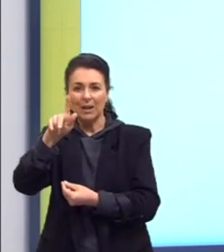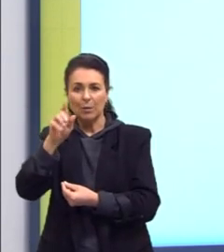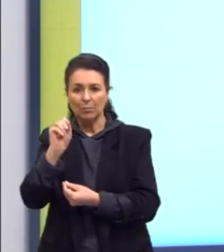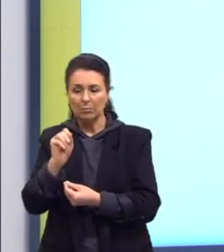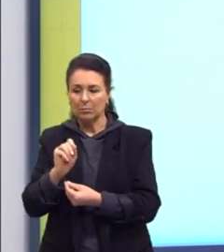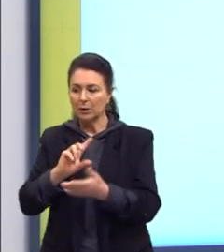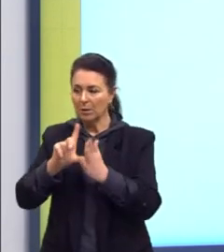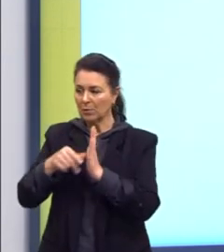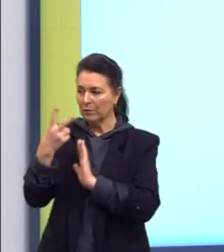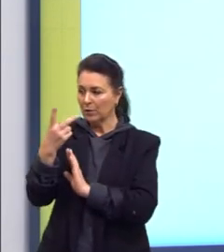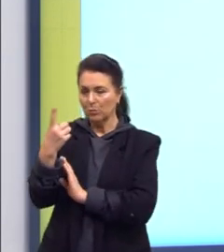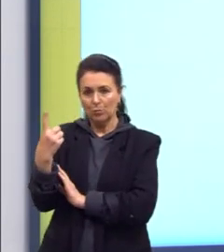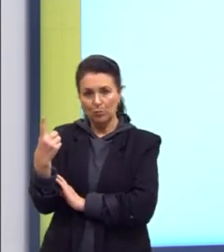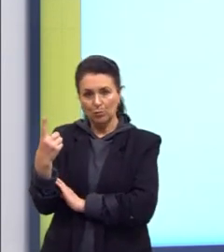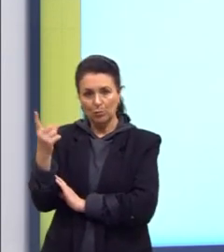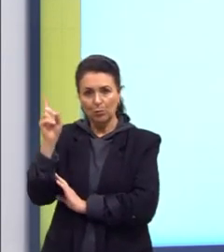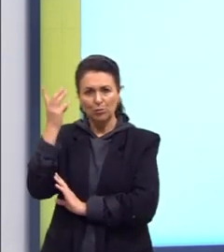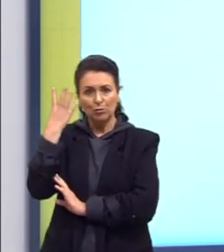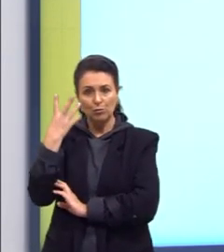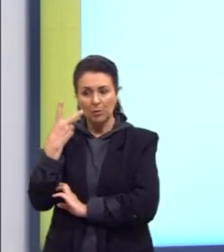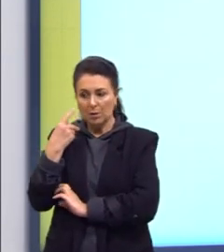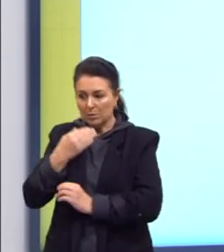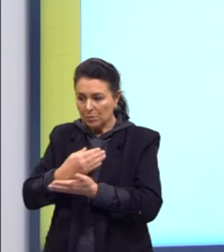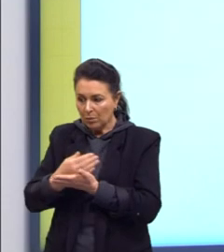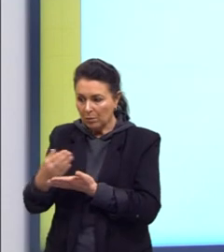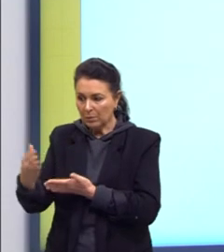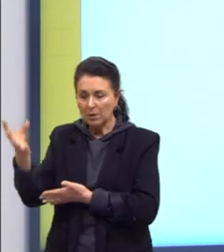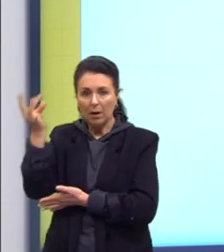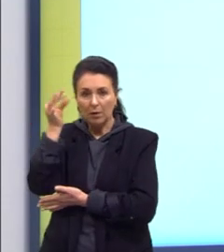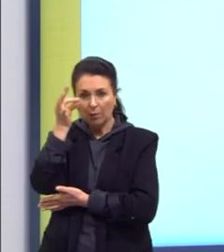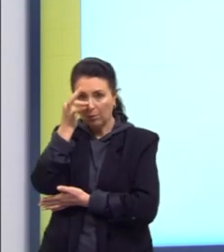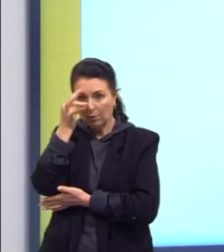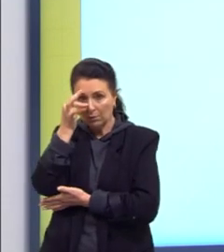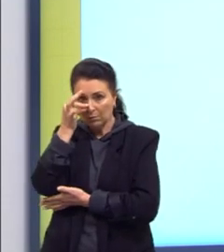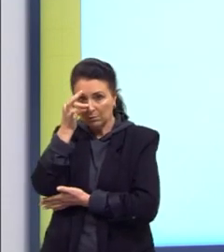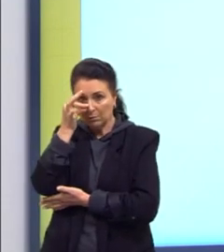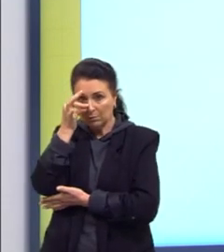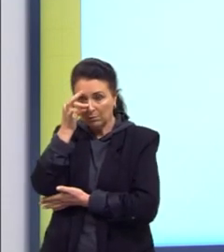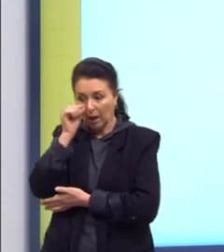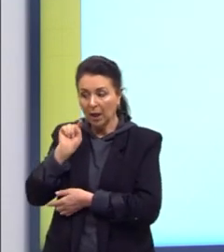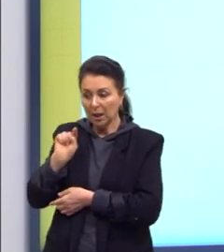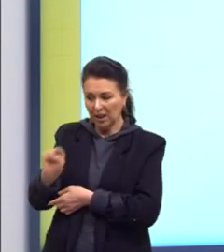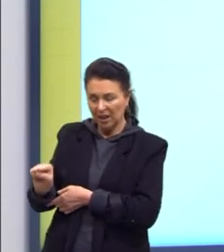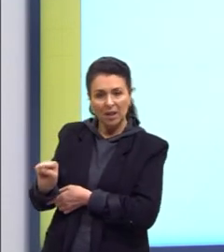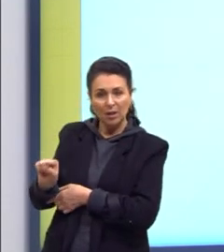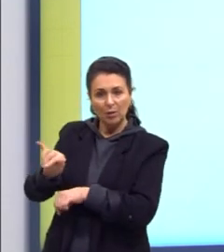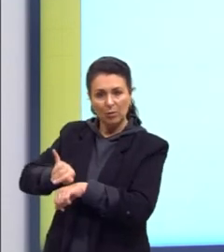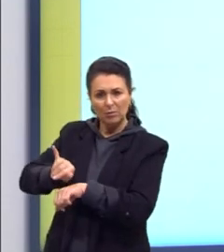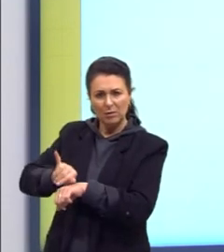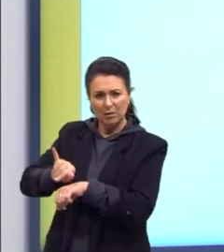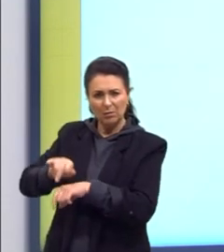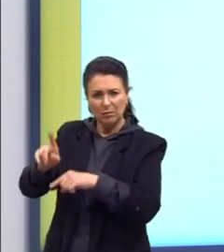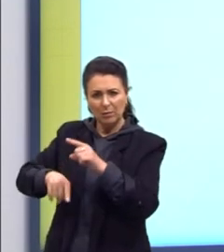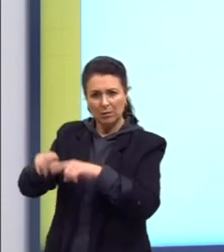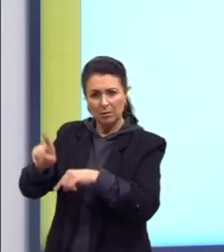a geração espontânea. Então, aquilo ali se transformaria em